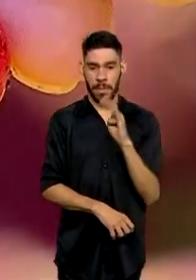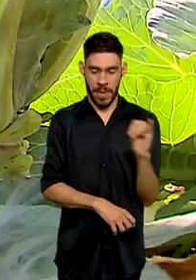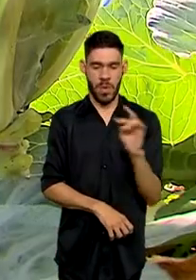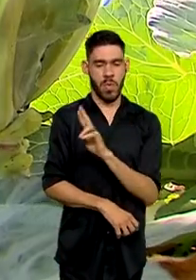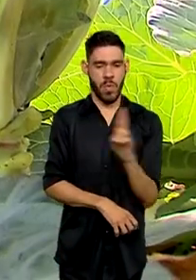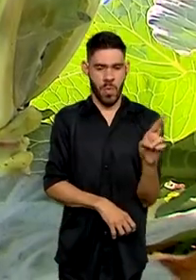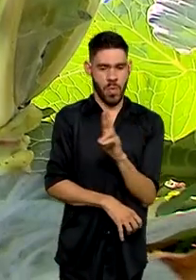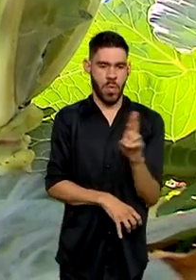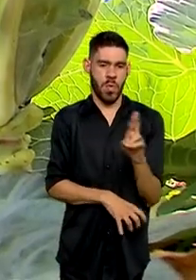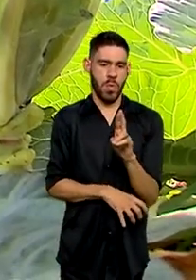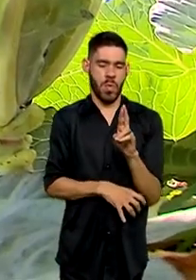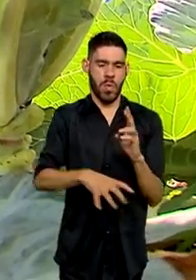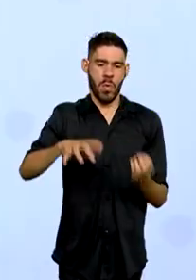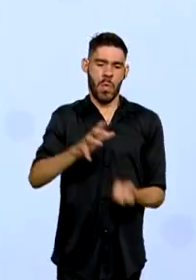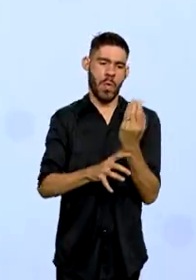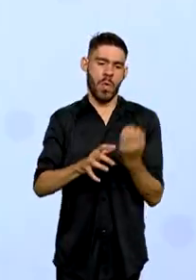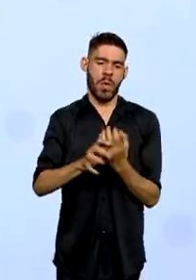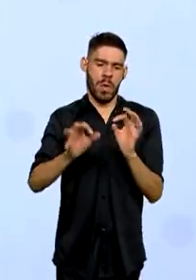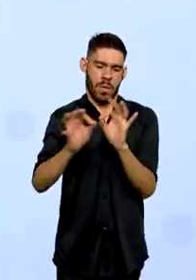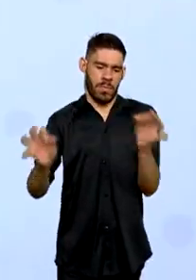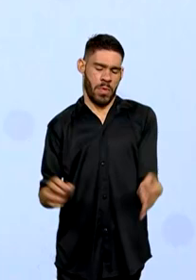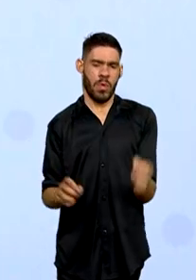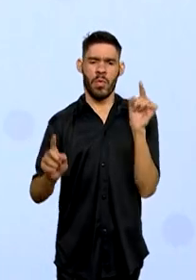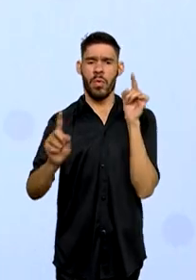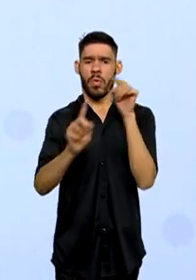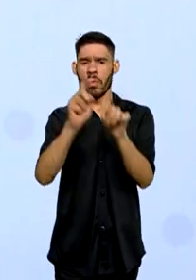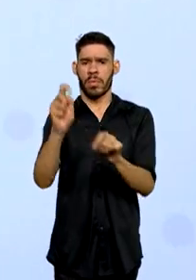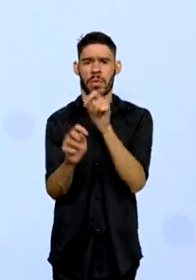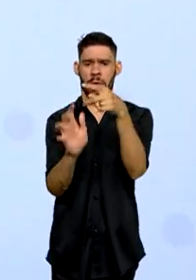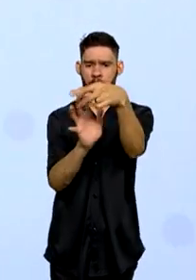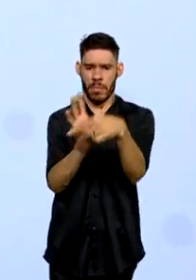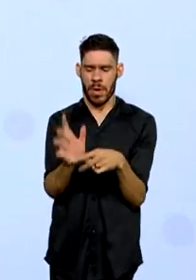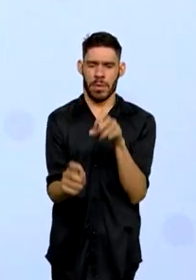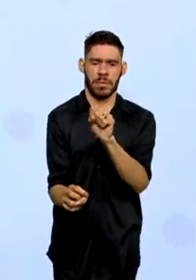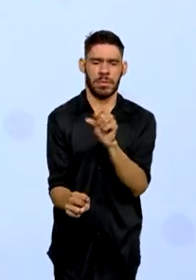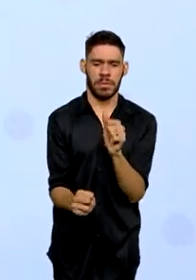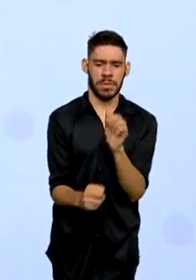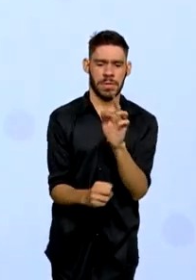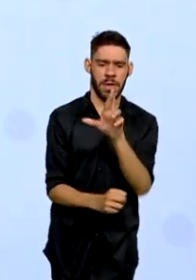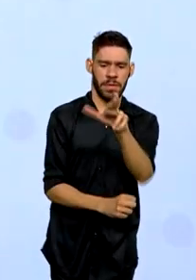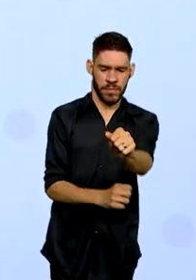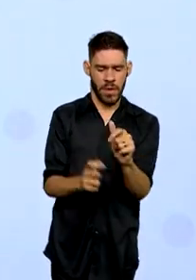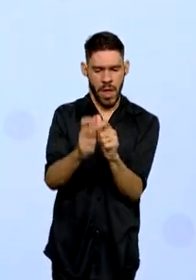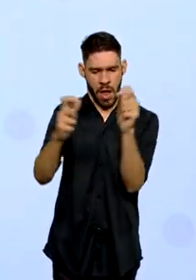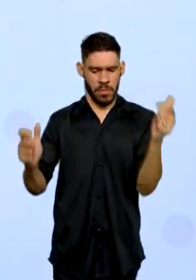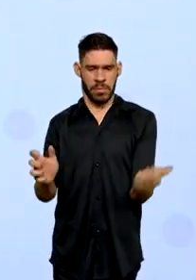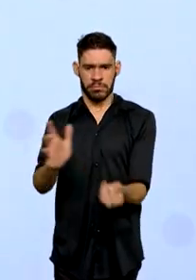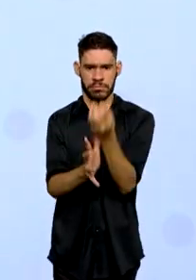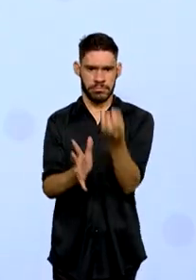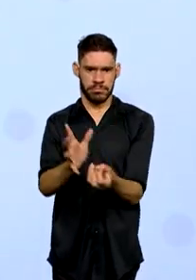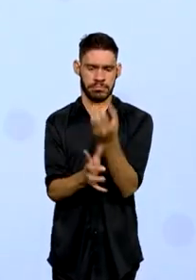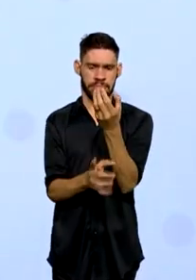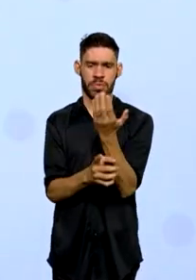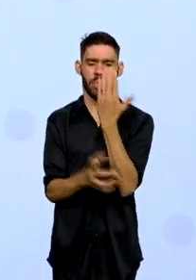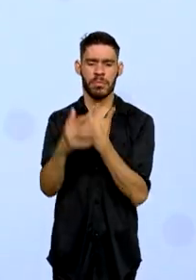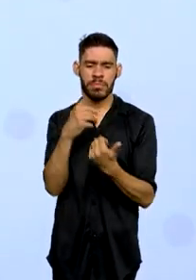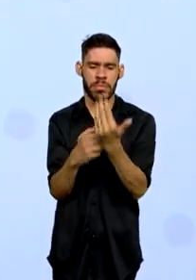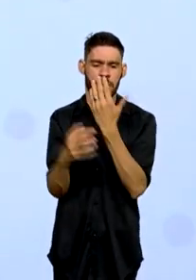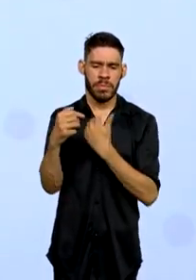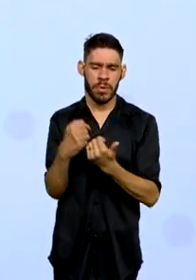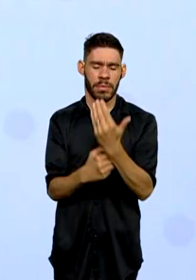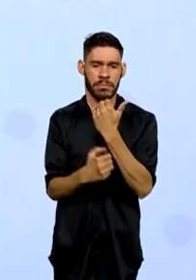reais para o pequeno produtor. O objetivo desse plano safra é aumentar a produção de alimentos,